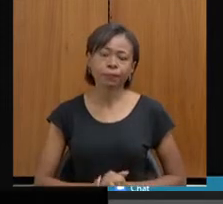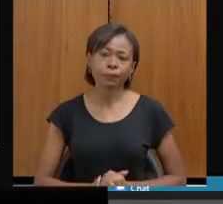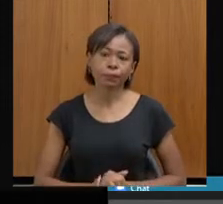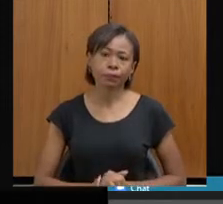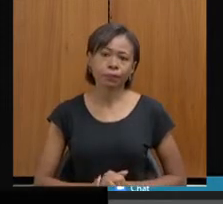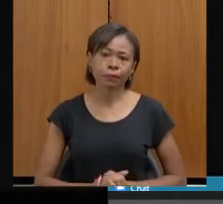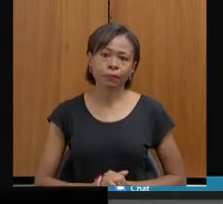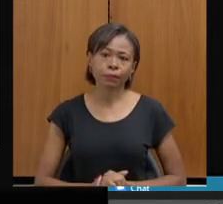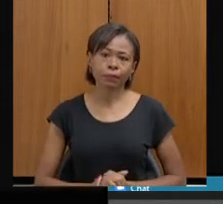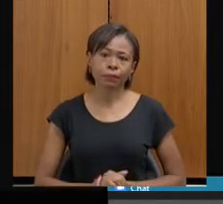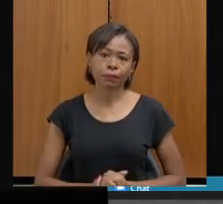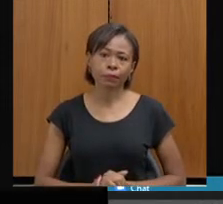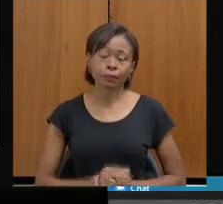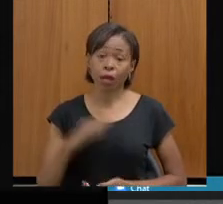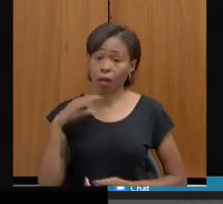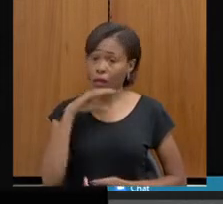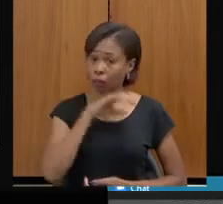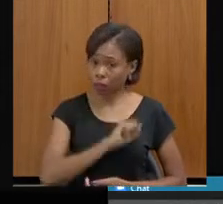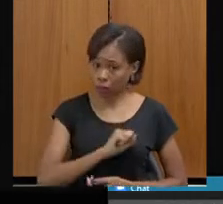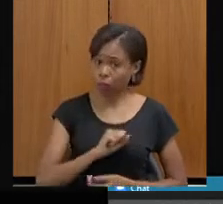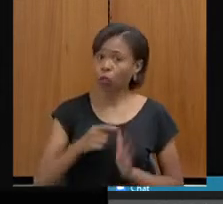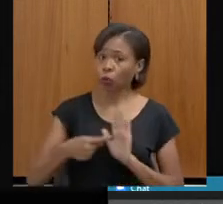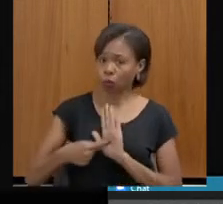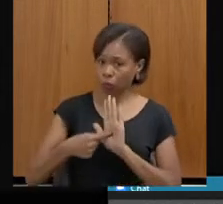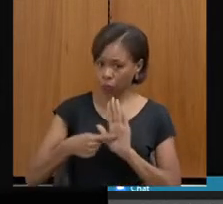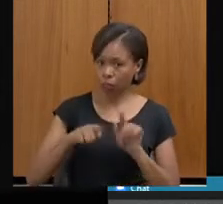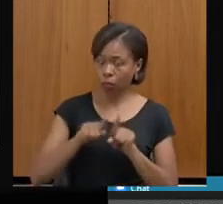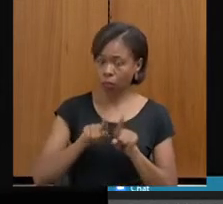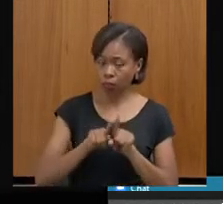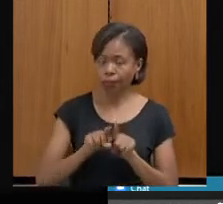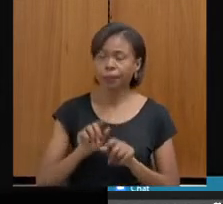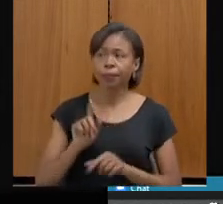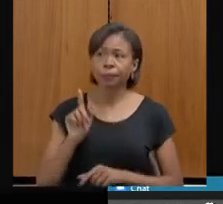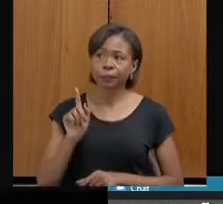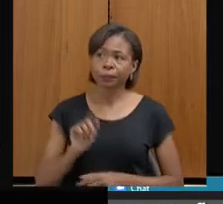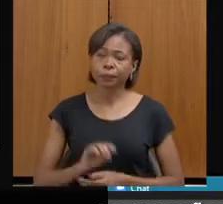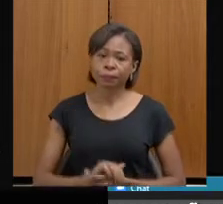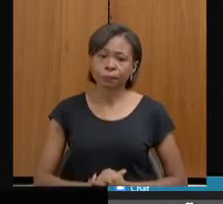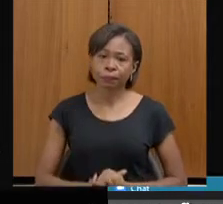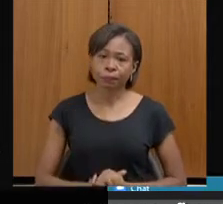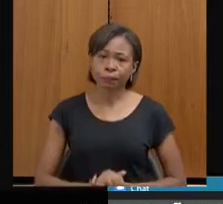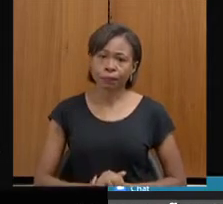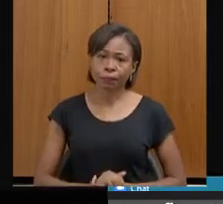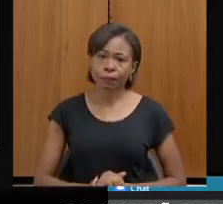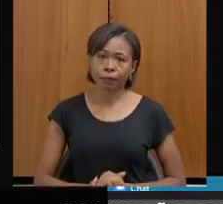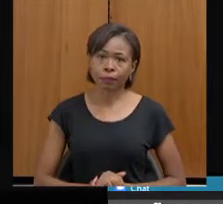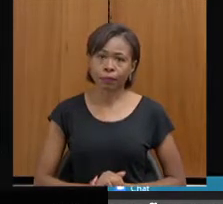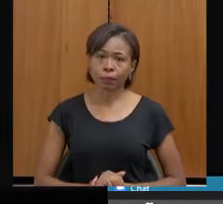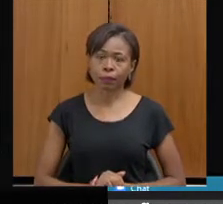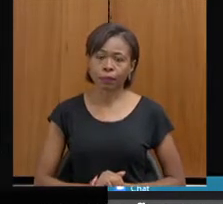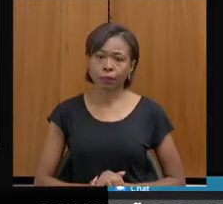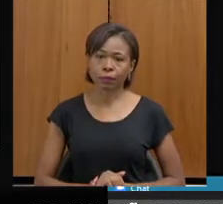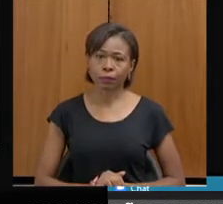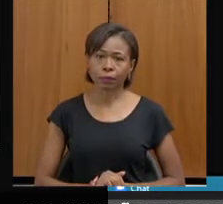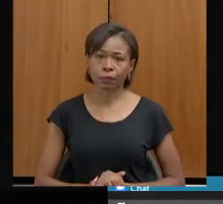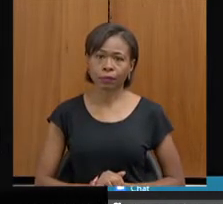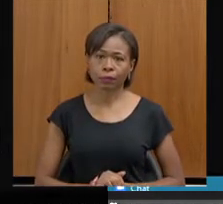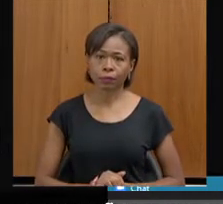E aí eu vou destacar rapidamente também, até para a gente passar para as suas perguntas. Pode passar? Para algumas